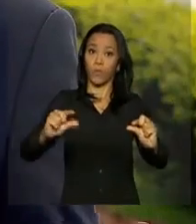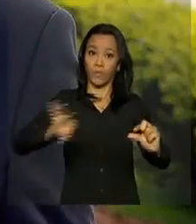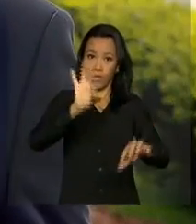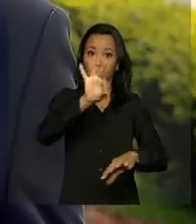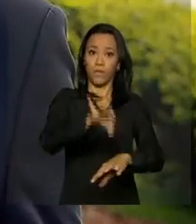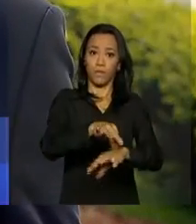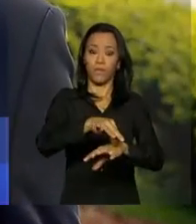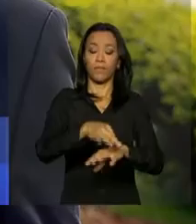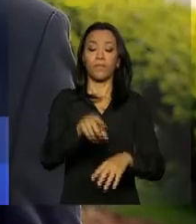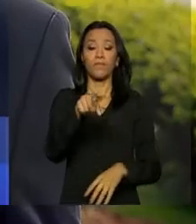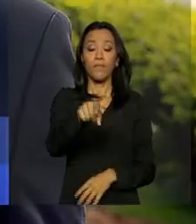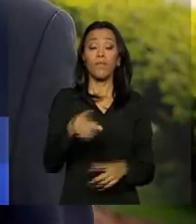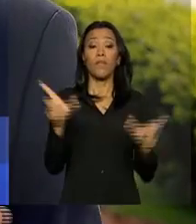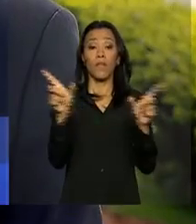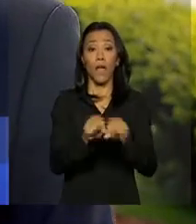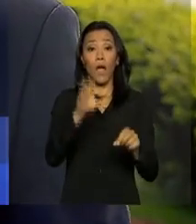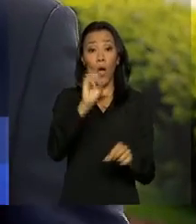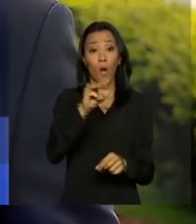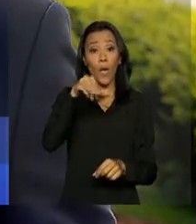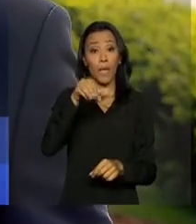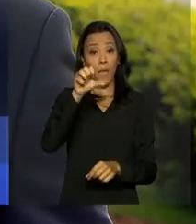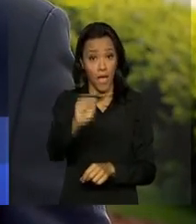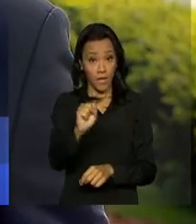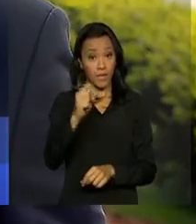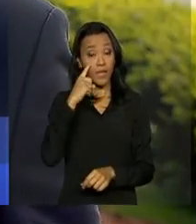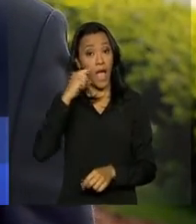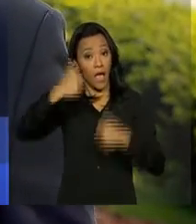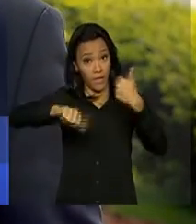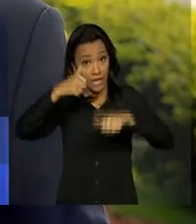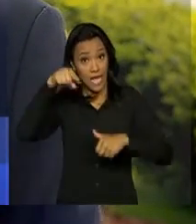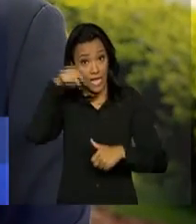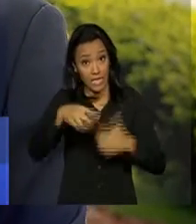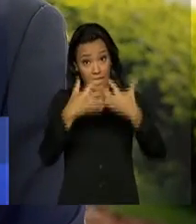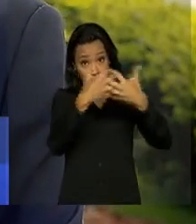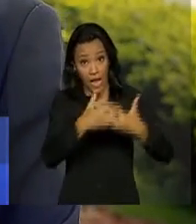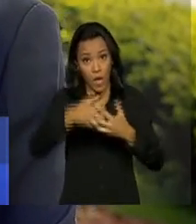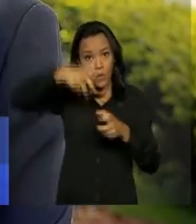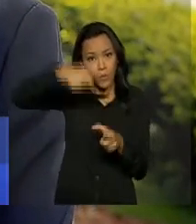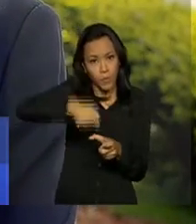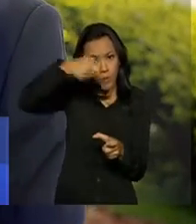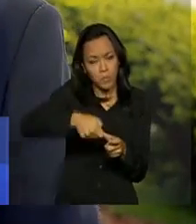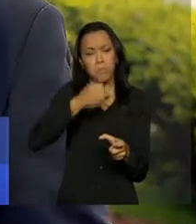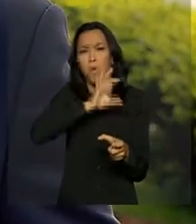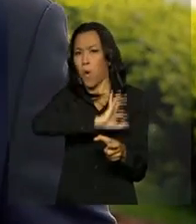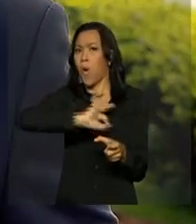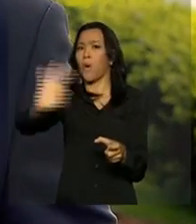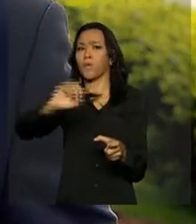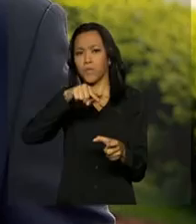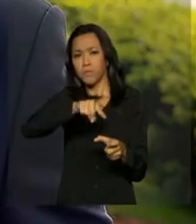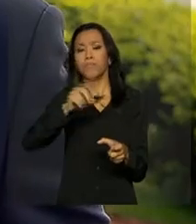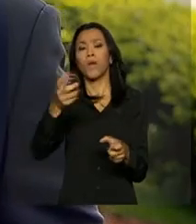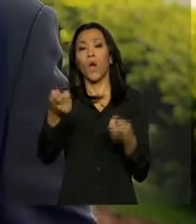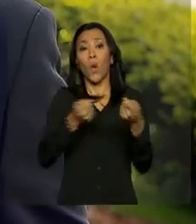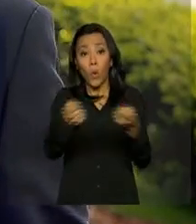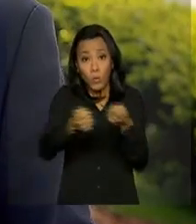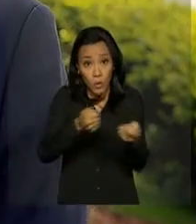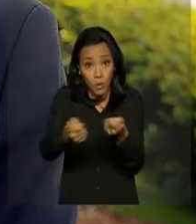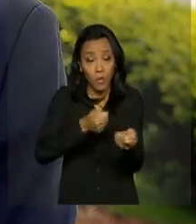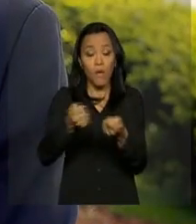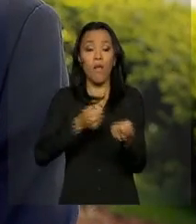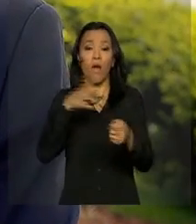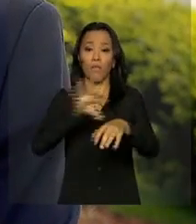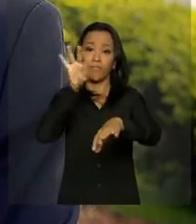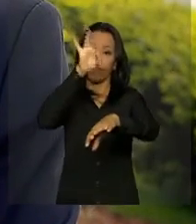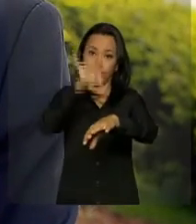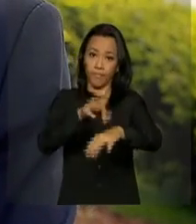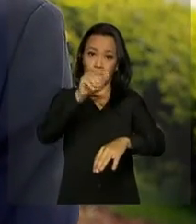A Organização Mundial da Saúde, a OMS, avalia o fumacê como uma das formas mais eficazes de controlar a população de Aedes